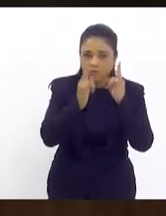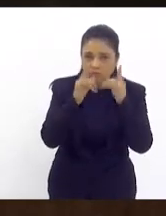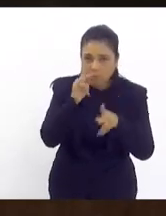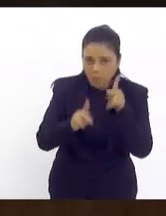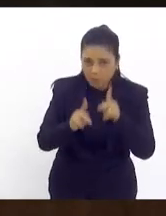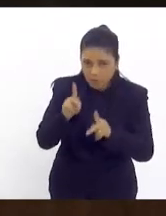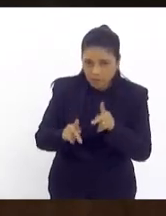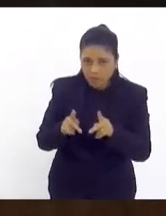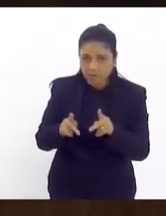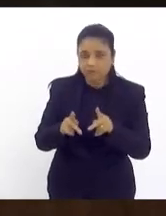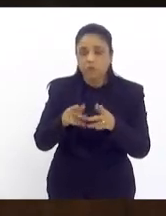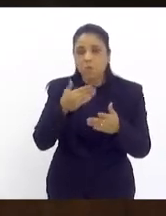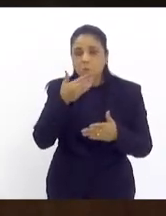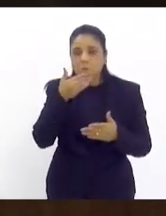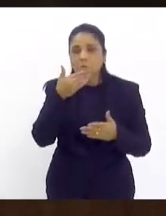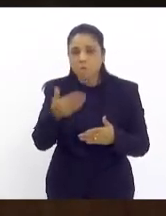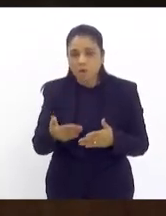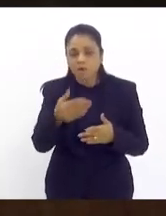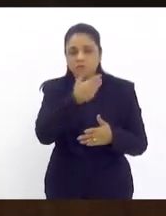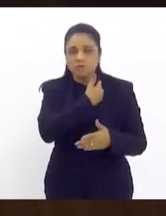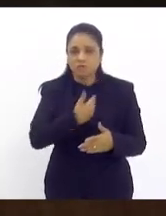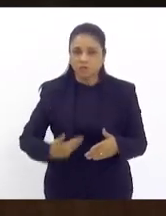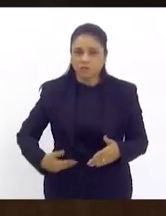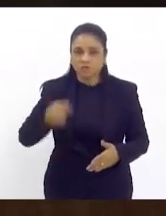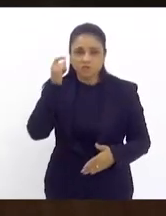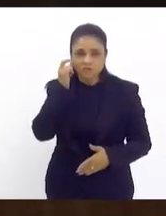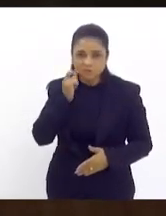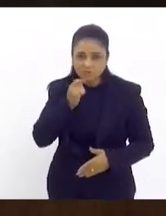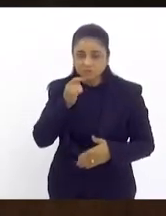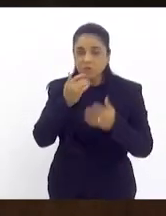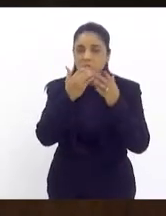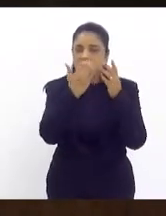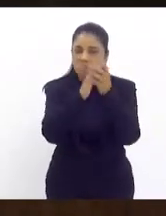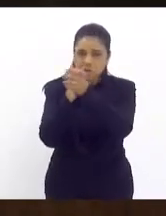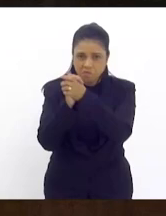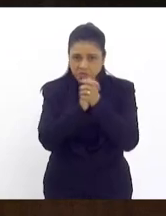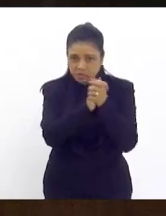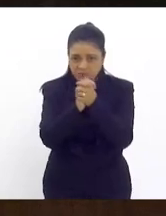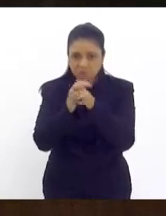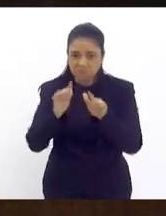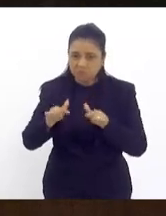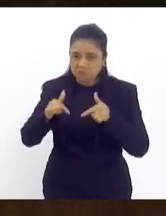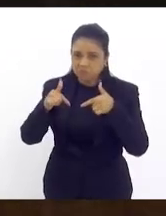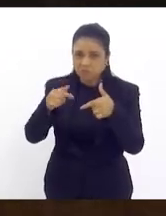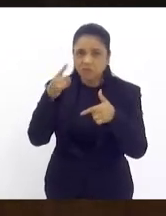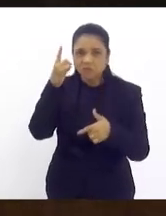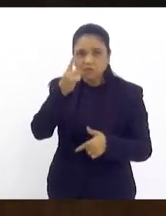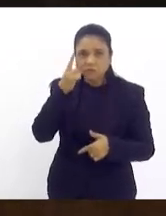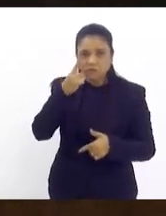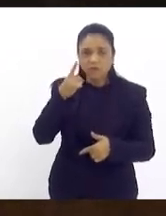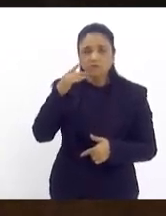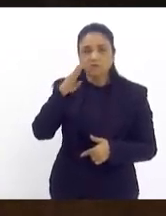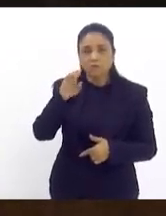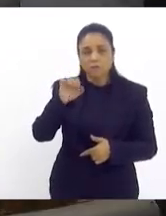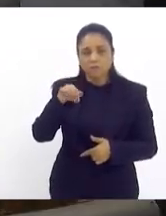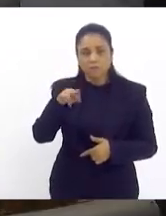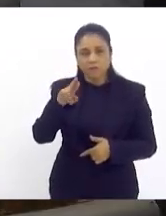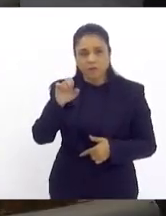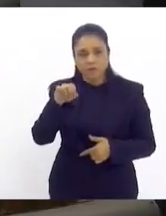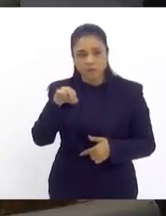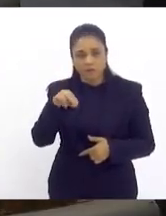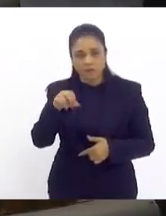então faço esse apelo ao governador Claudio Castro parabenizando mais uma vez a iniciativa dos deputados Bernardo Rossi e Rodrigo Amorim